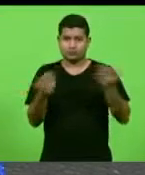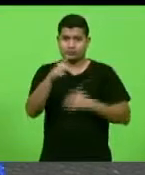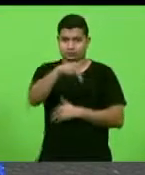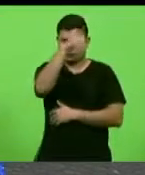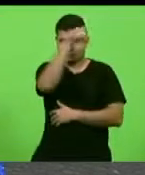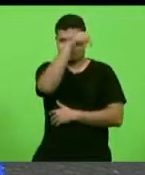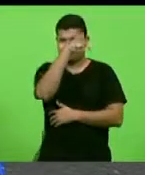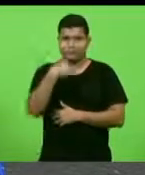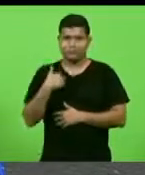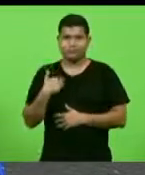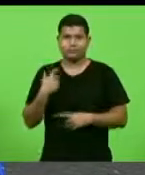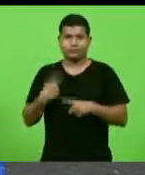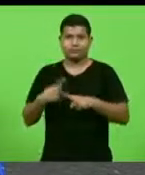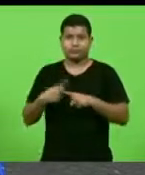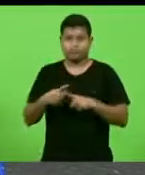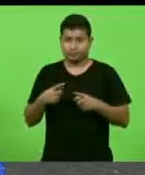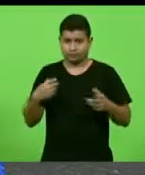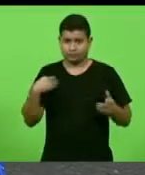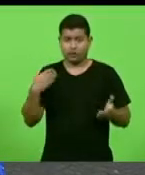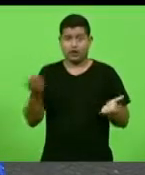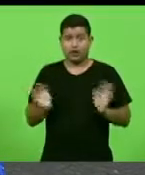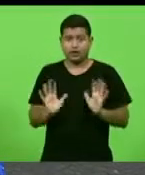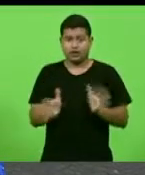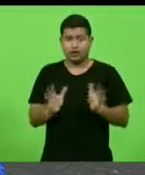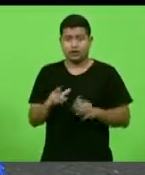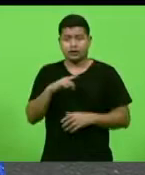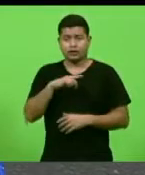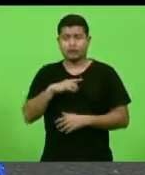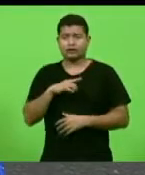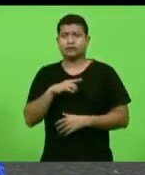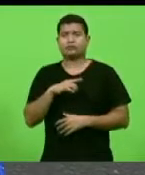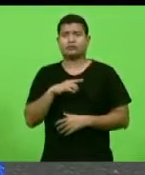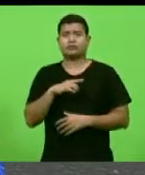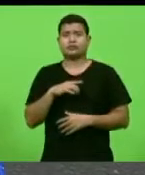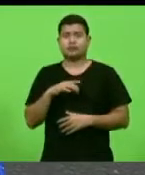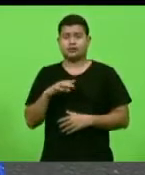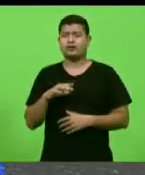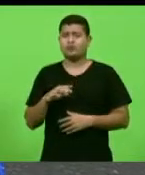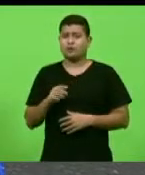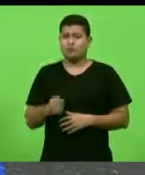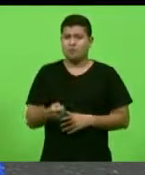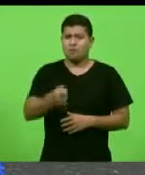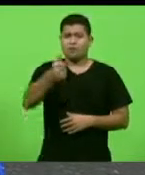que ela já chega hoje à beira do colapso,